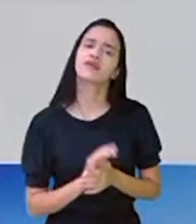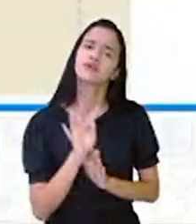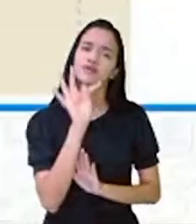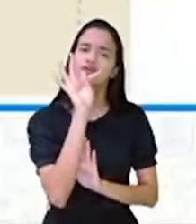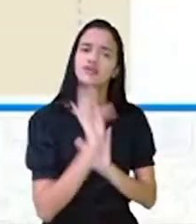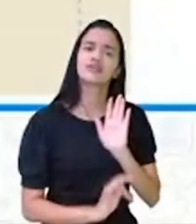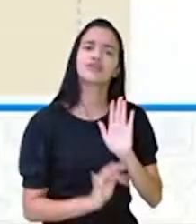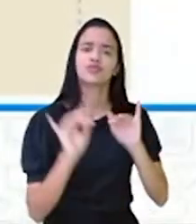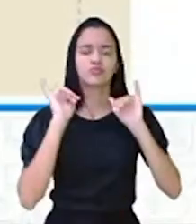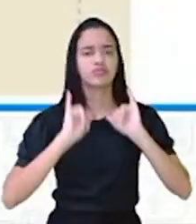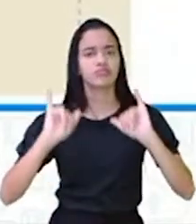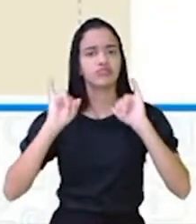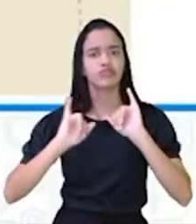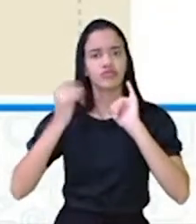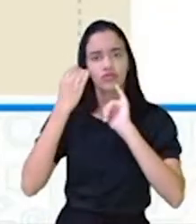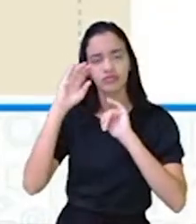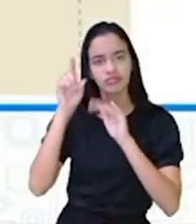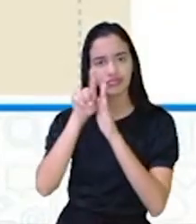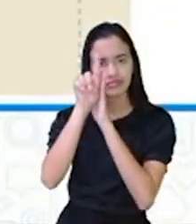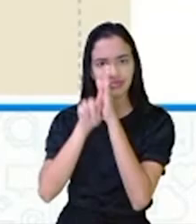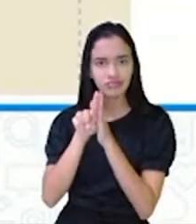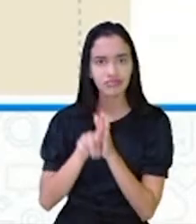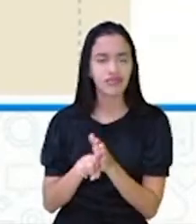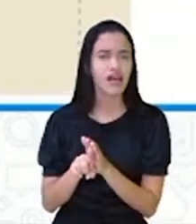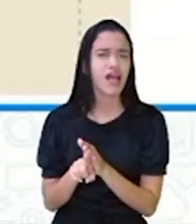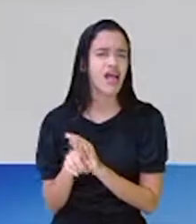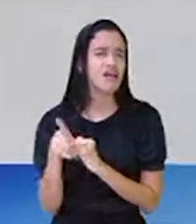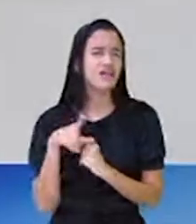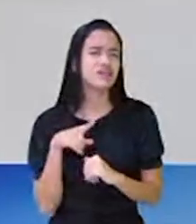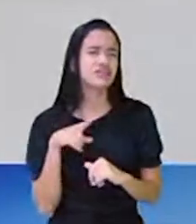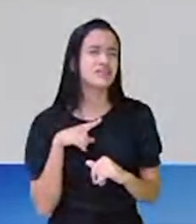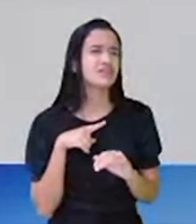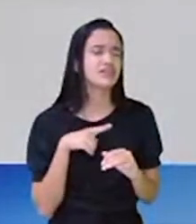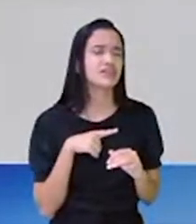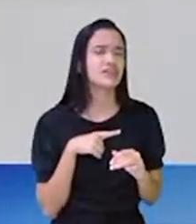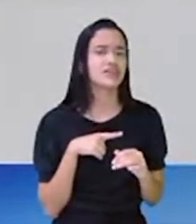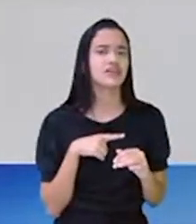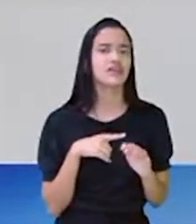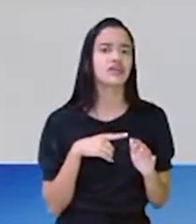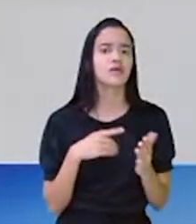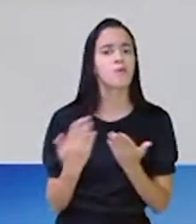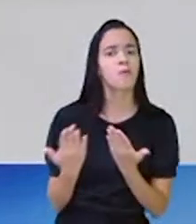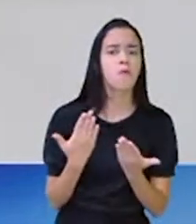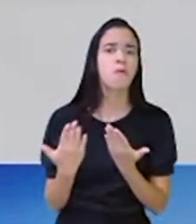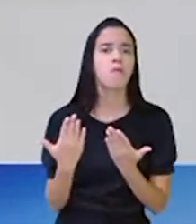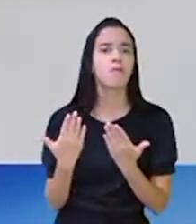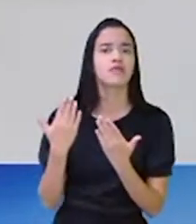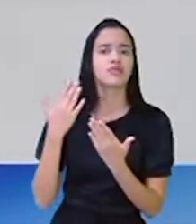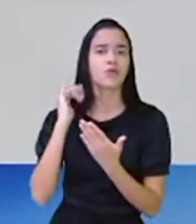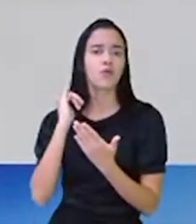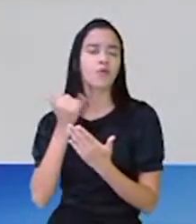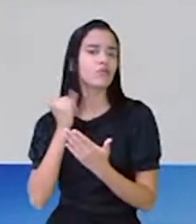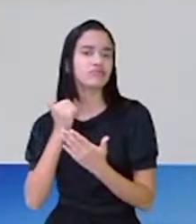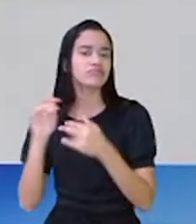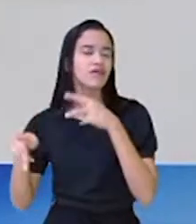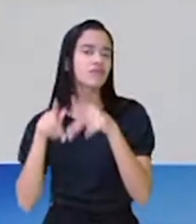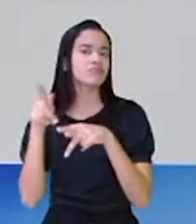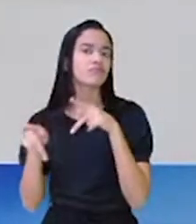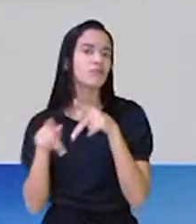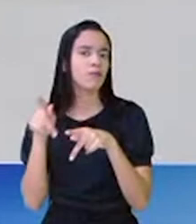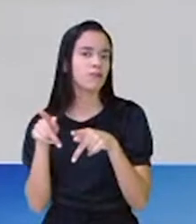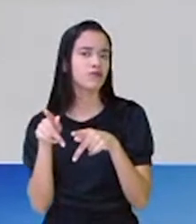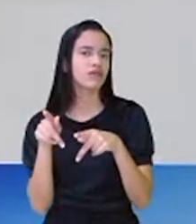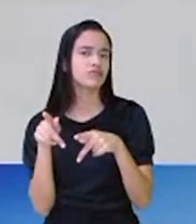textos de divulgação científica têm o que a ver com ditado popular, professora Mauricéia? Será que tem mesmo?